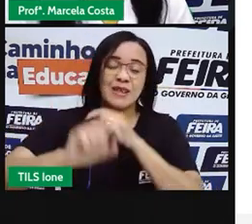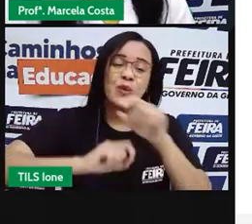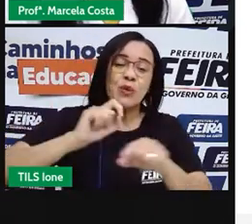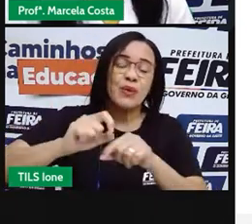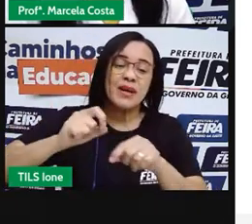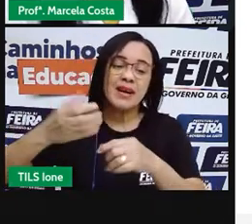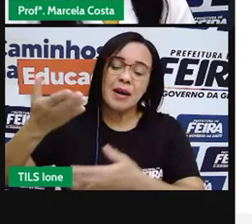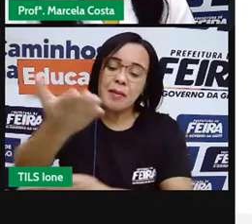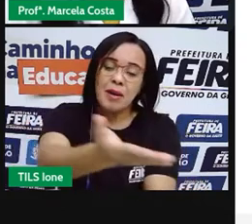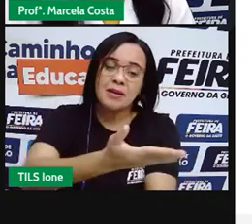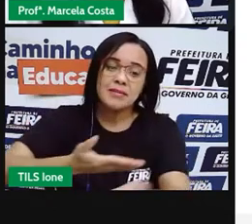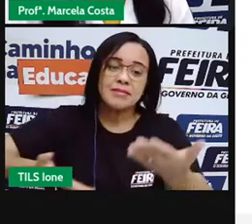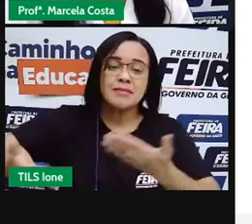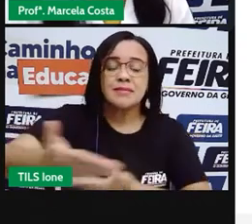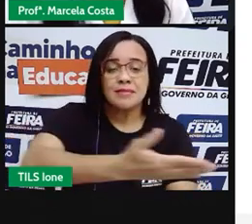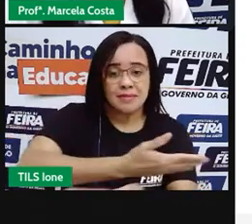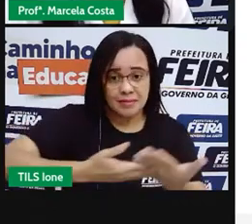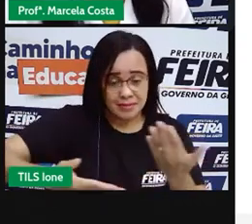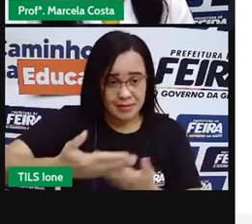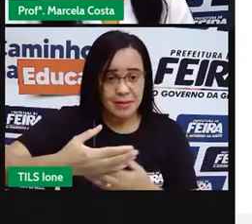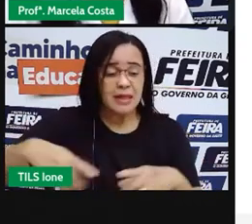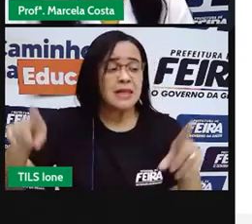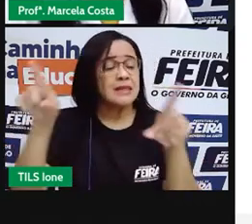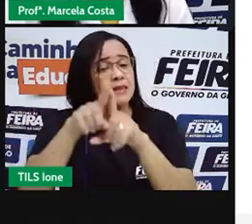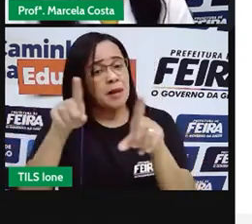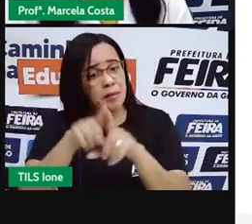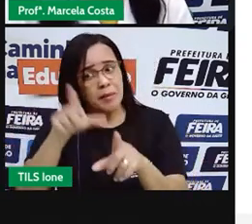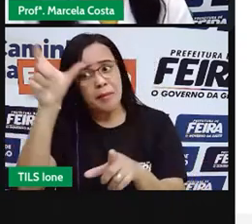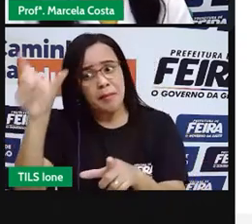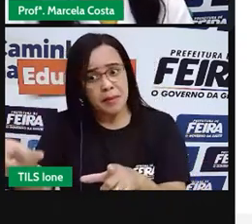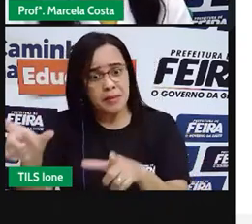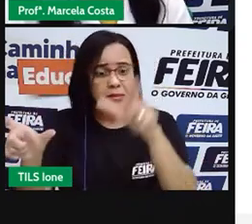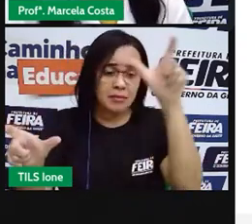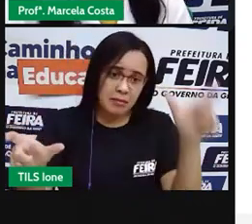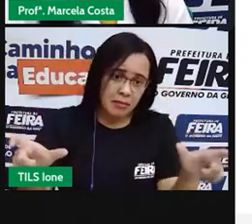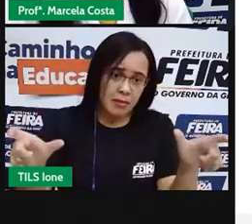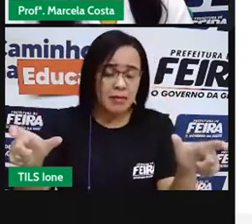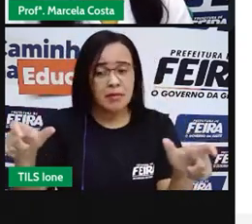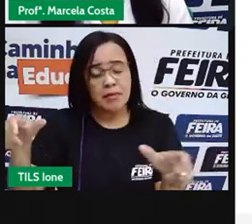tratar o próximo da mesma forma que você fez o tratado,